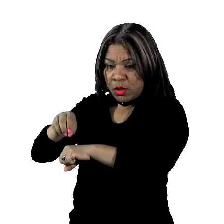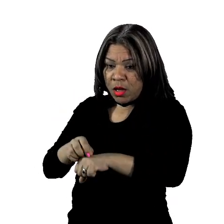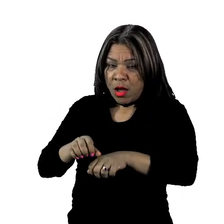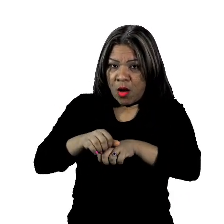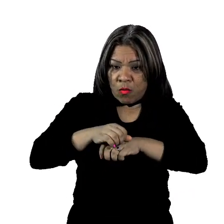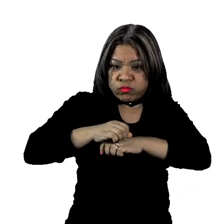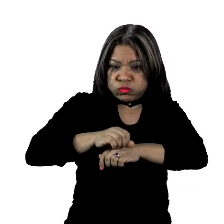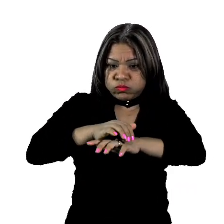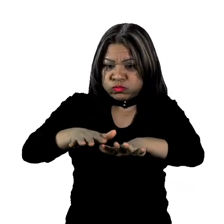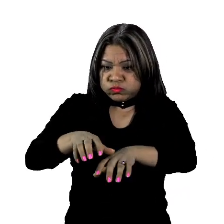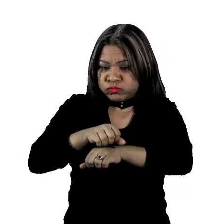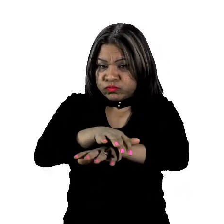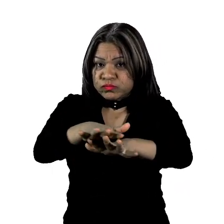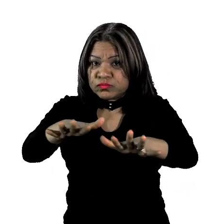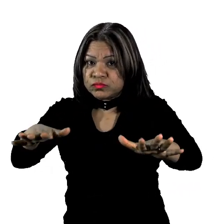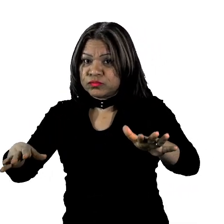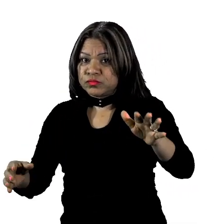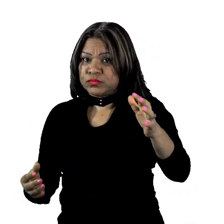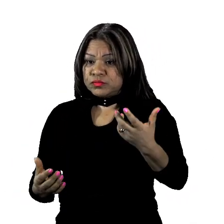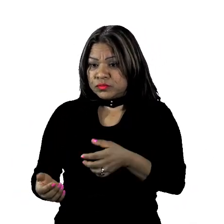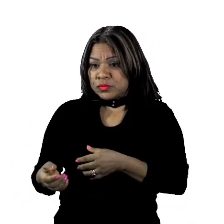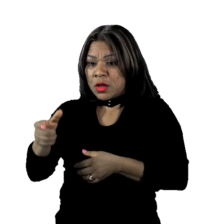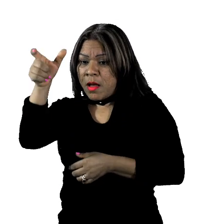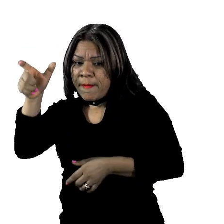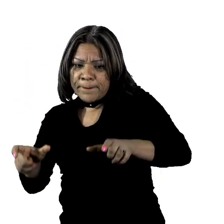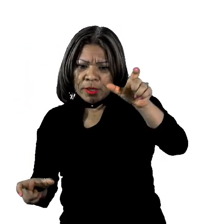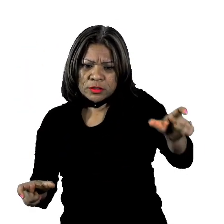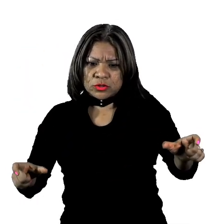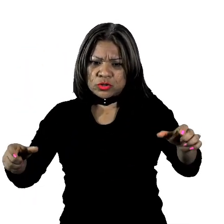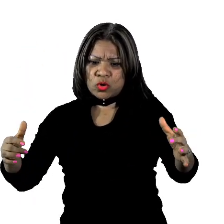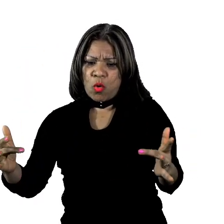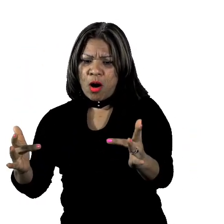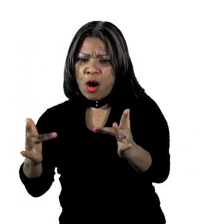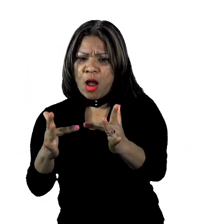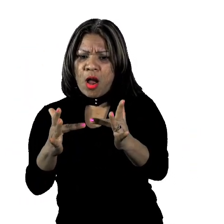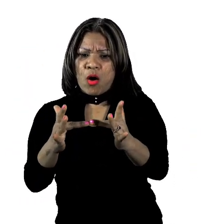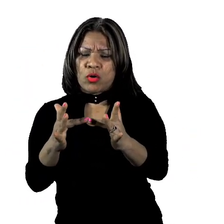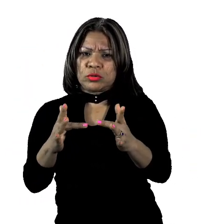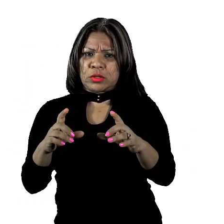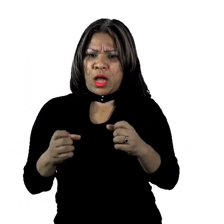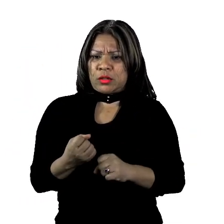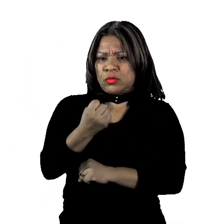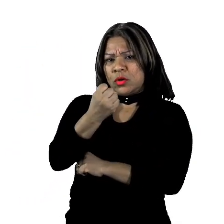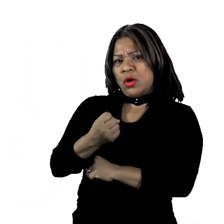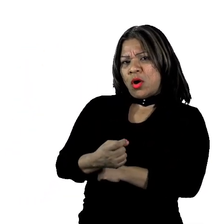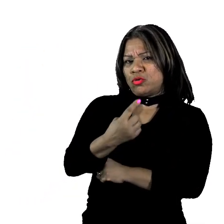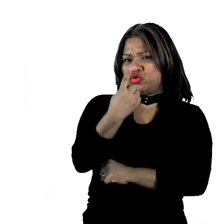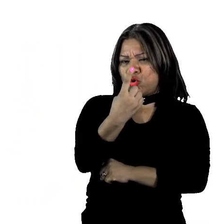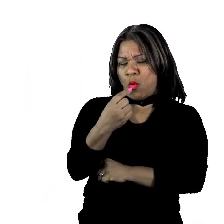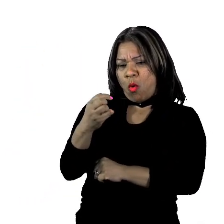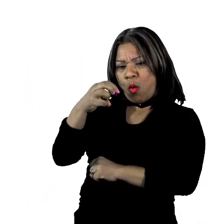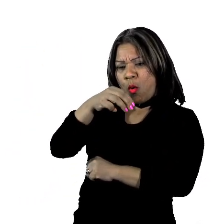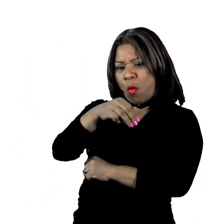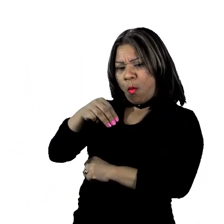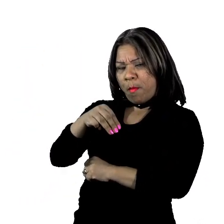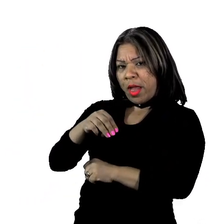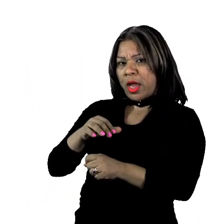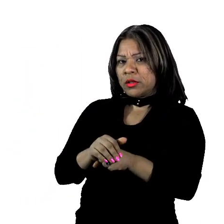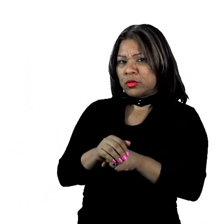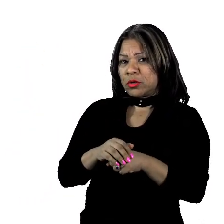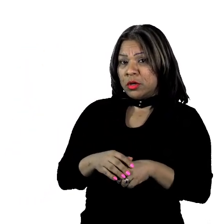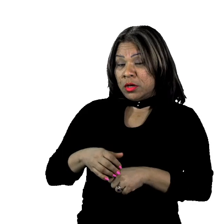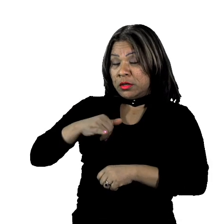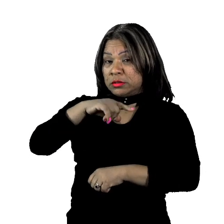ocorrendo. Qualquer pessoa que tenha contato próximo, cerca de um metro, com alguém com sintomas respiratórios,